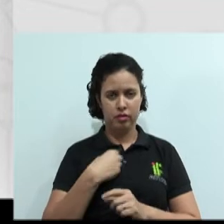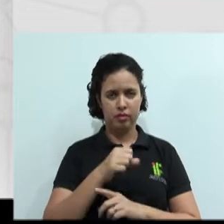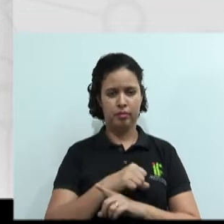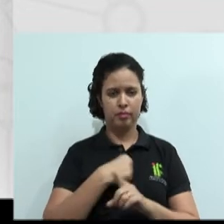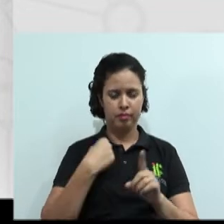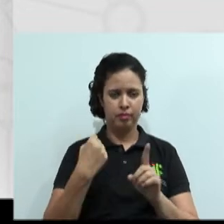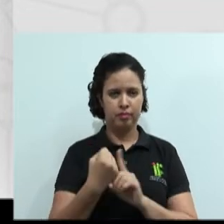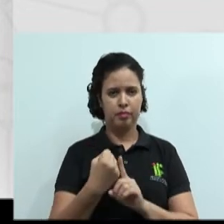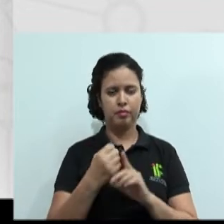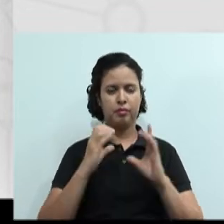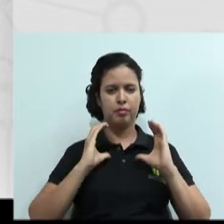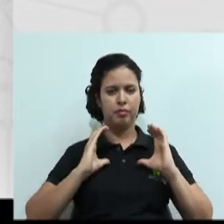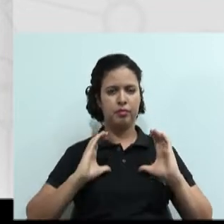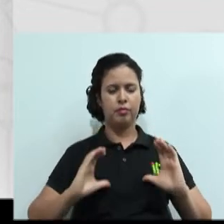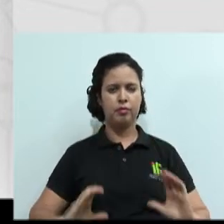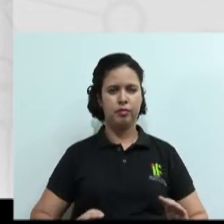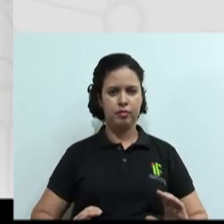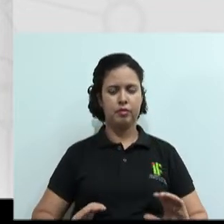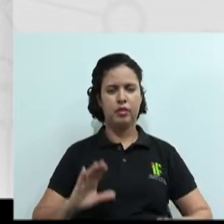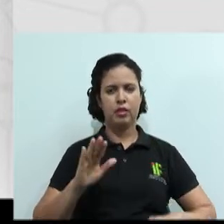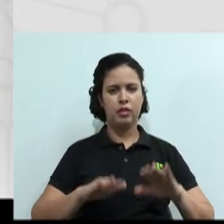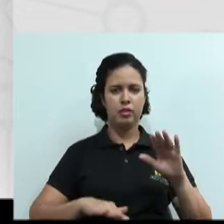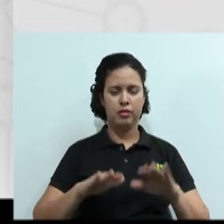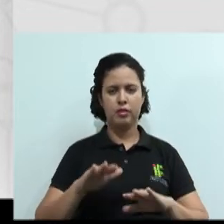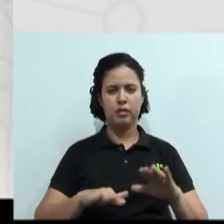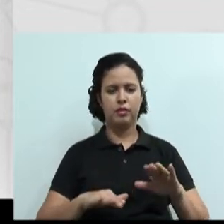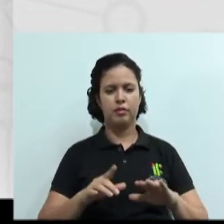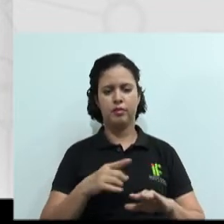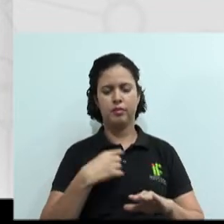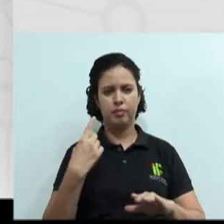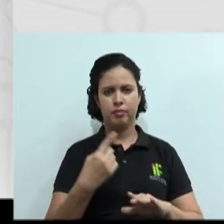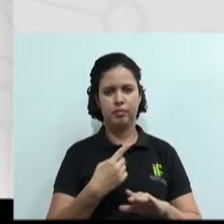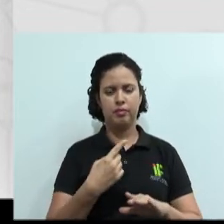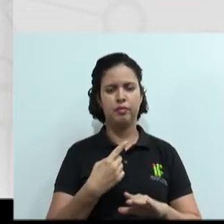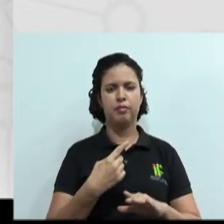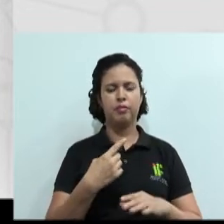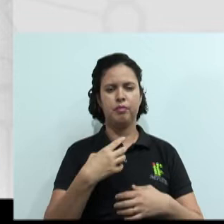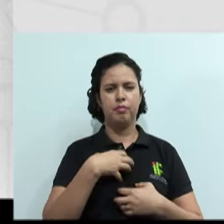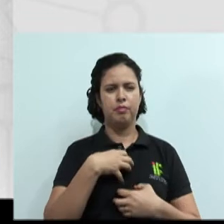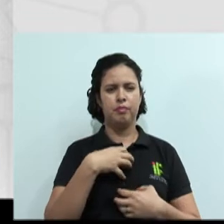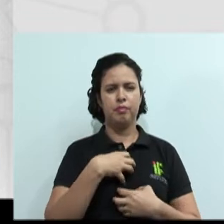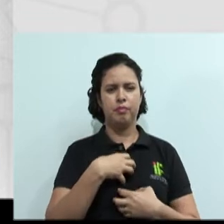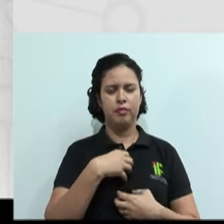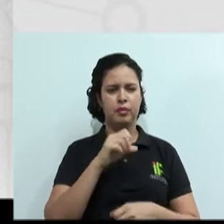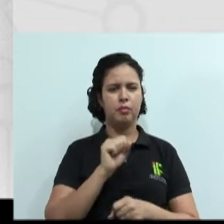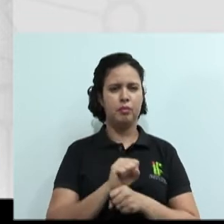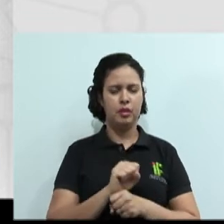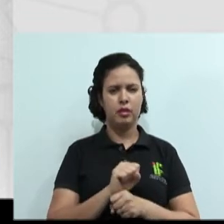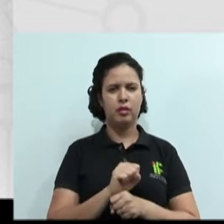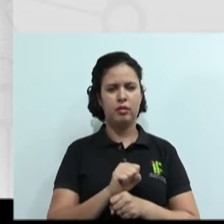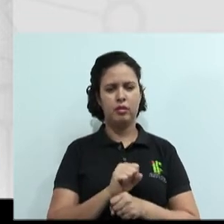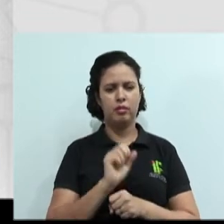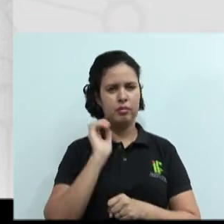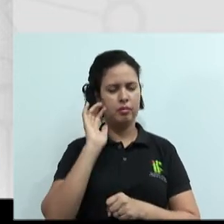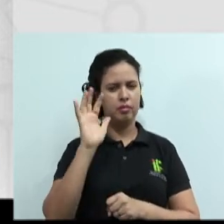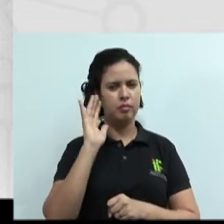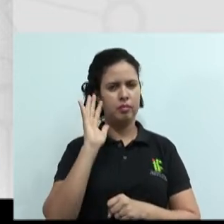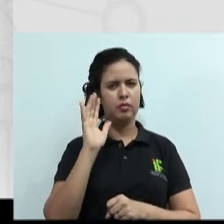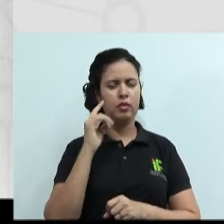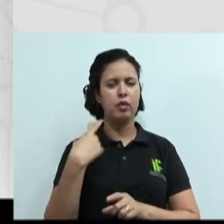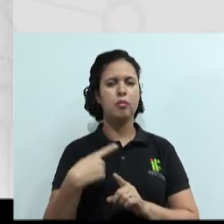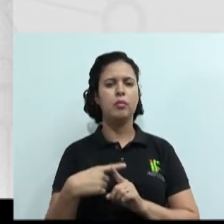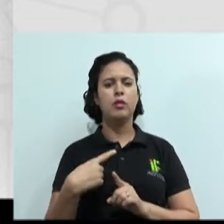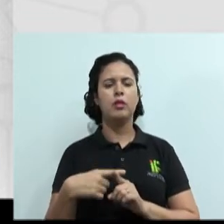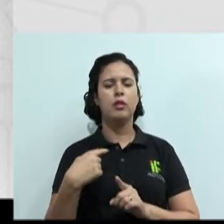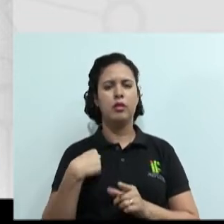comportamento, né? E às vezes quando nos abalamos mais do que normal, aí sim nós paramos pra pensar e poxa, o que está acontecendo? Por que que eu